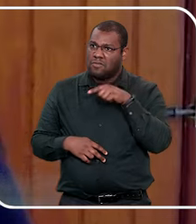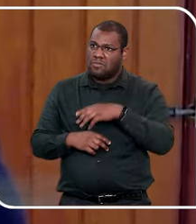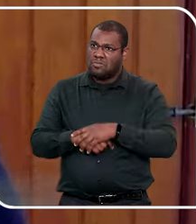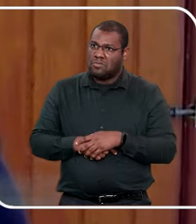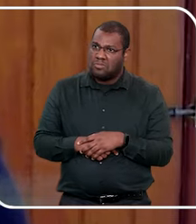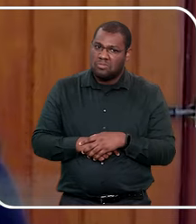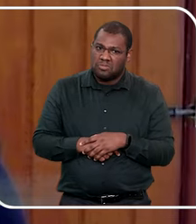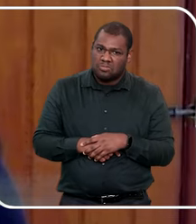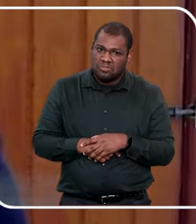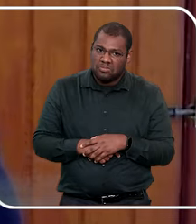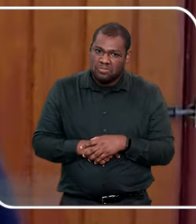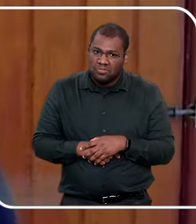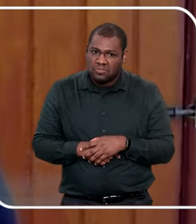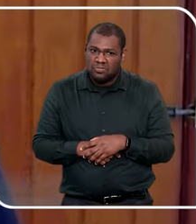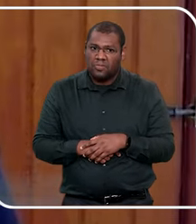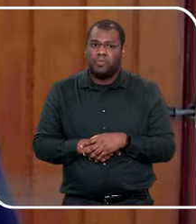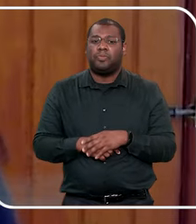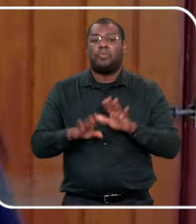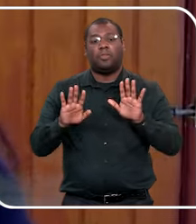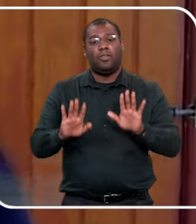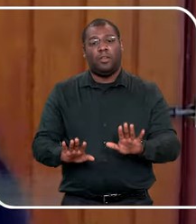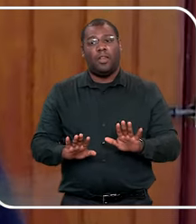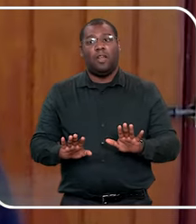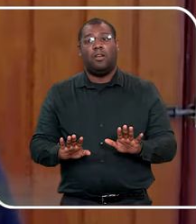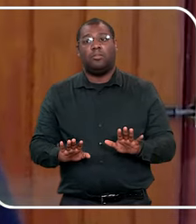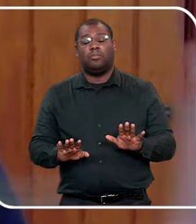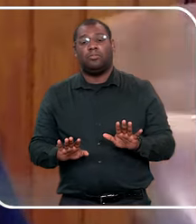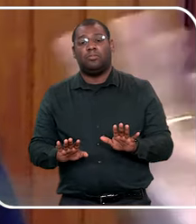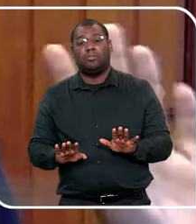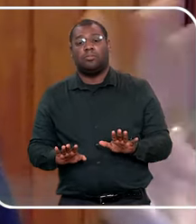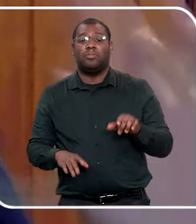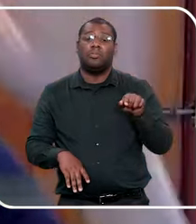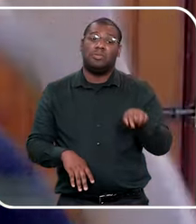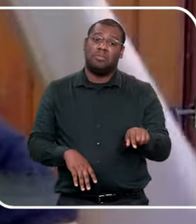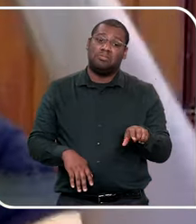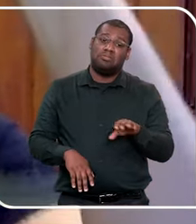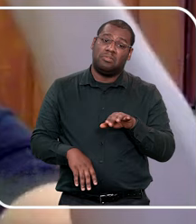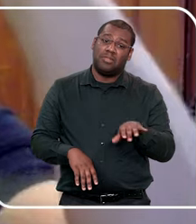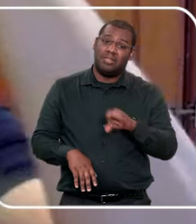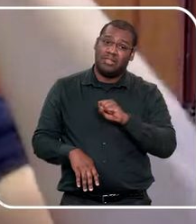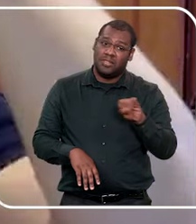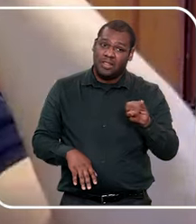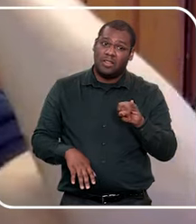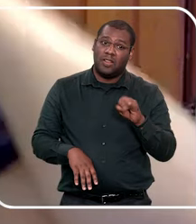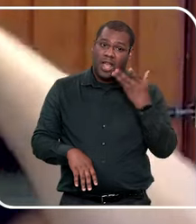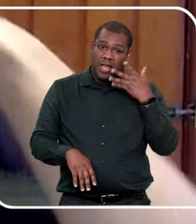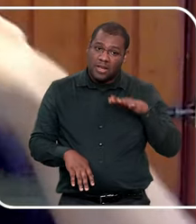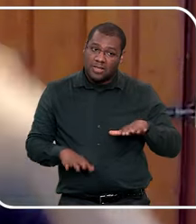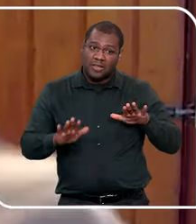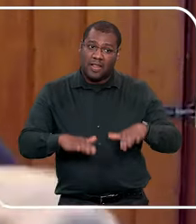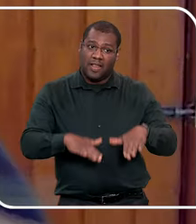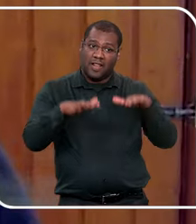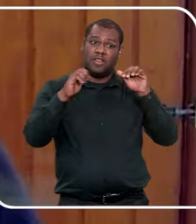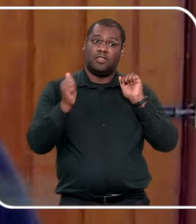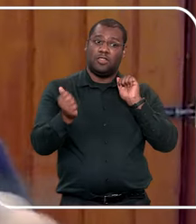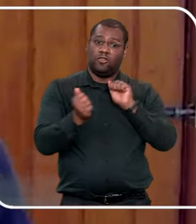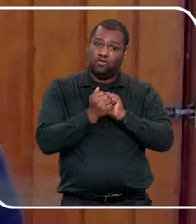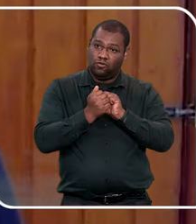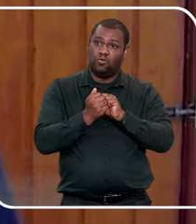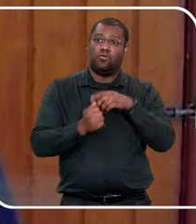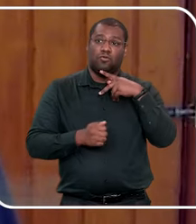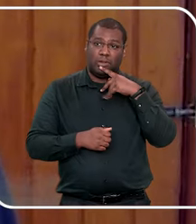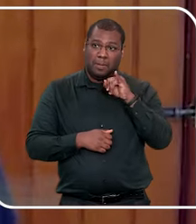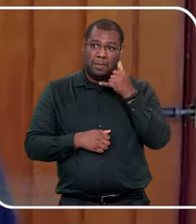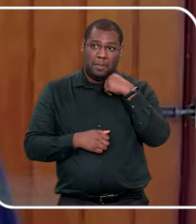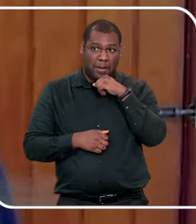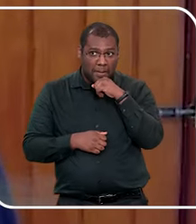mal nenhum, nessa nudez natural, tomar um banho, se está crescendo ali juntos, não vejo mal, mas também não vejo mal na família que não